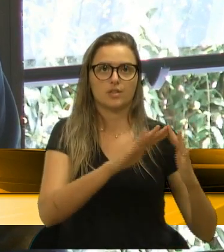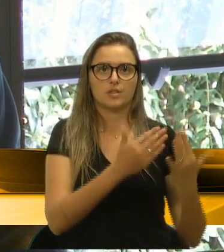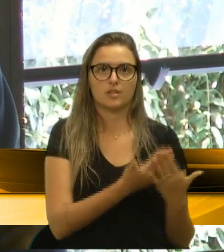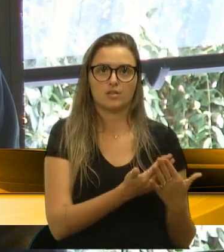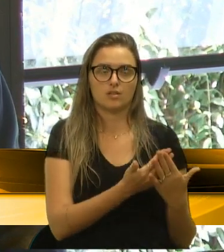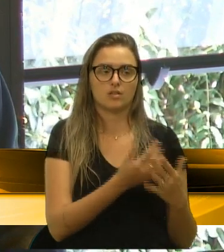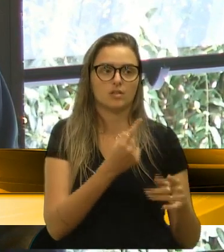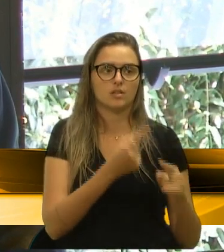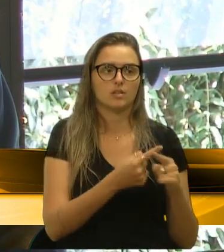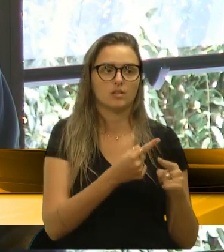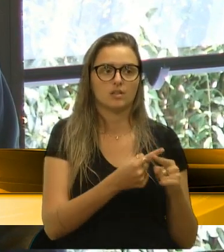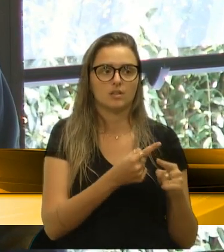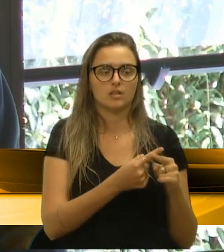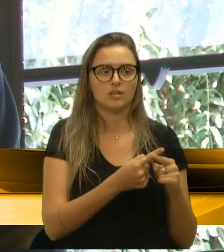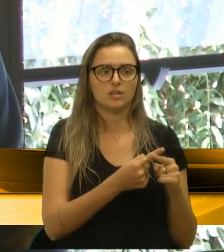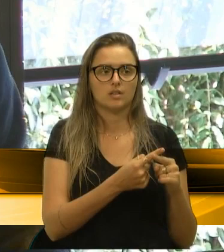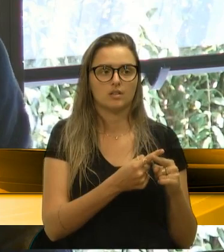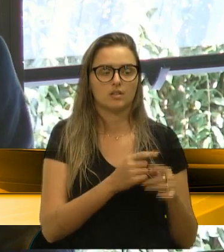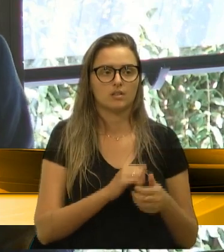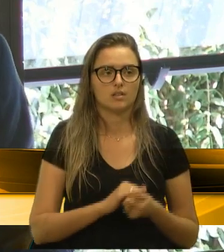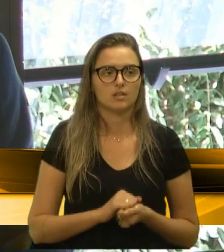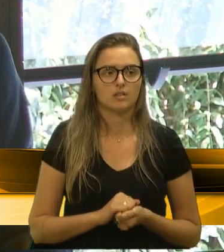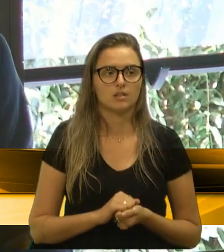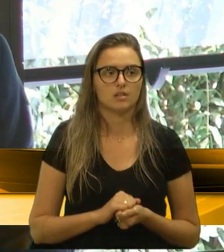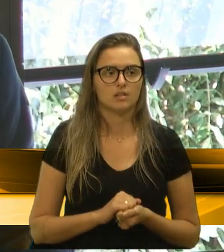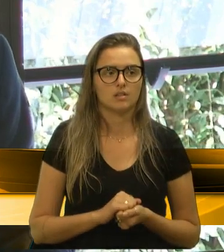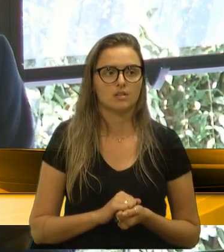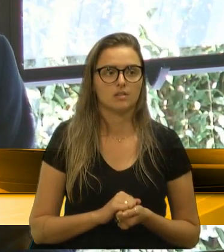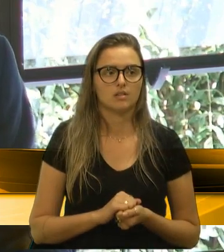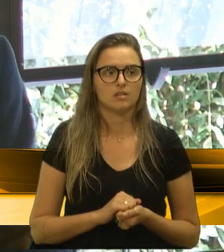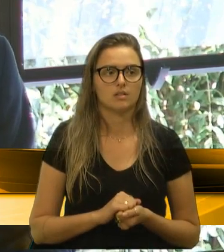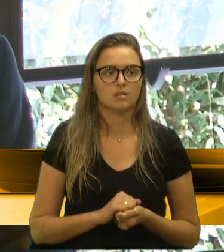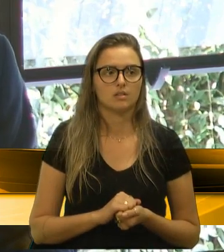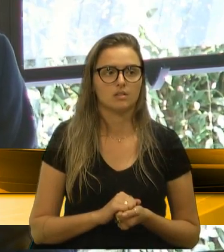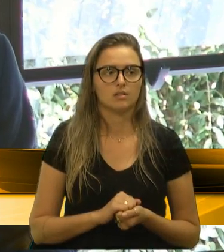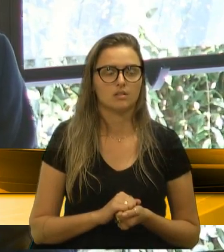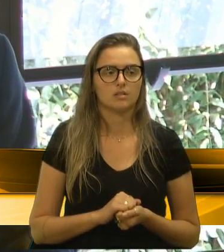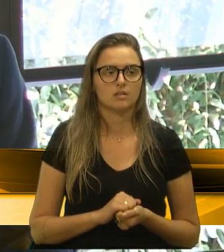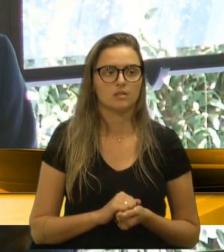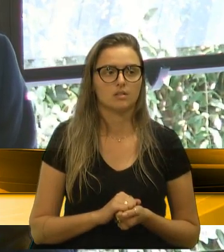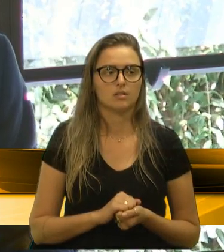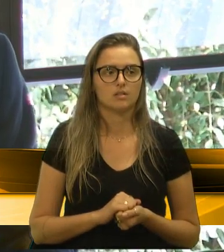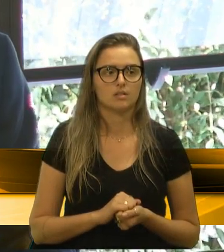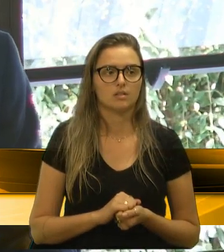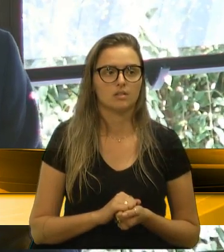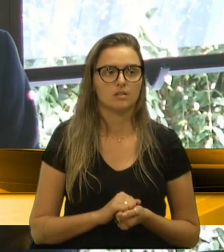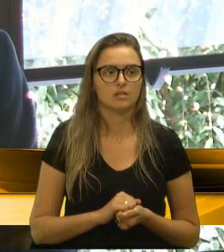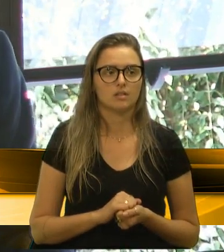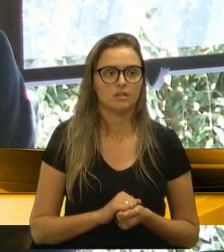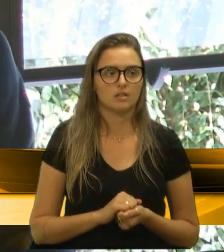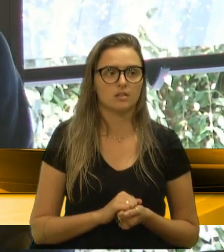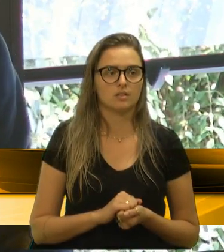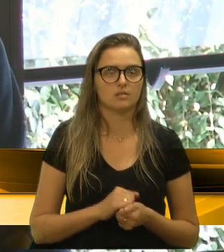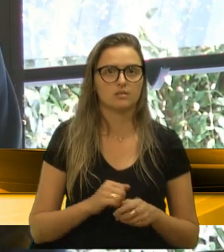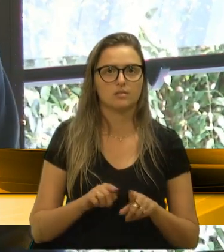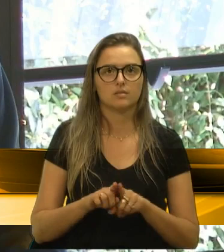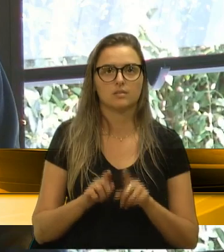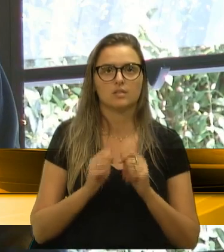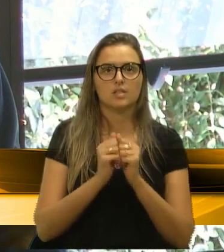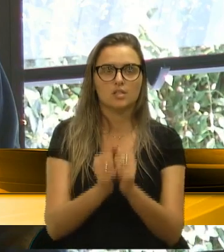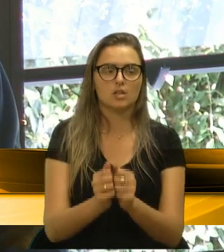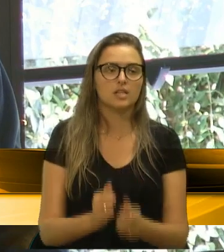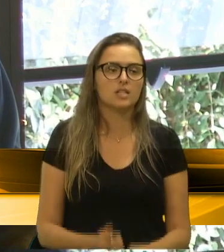porque talvez nós criemos um outro problema de nutrição, de alimentação, deixando elas em casa, e talvez